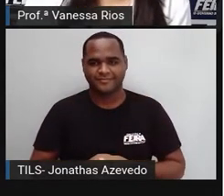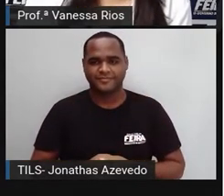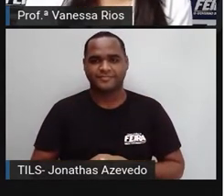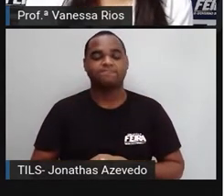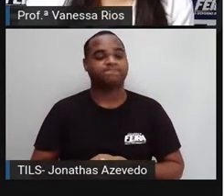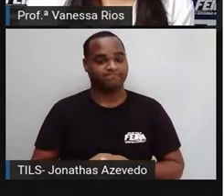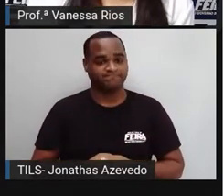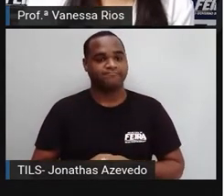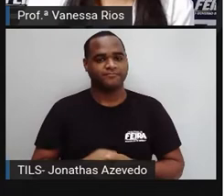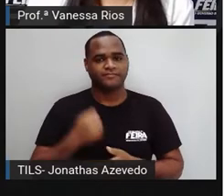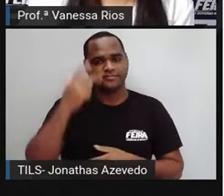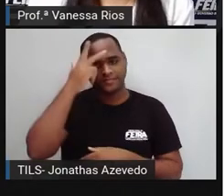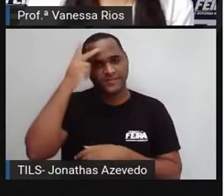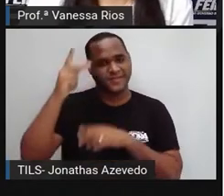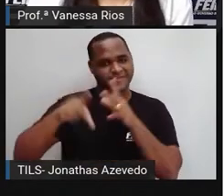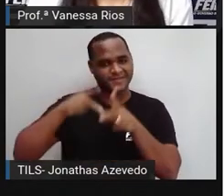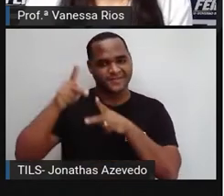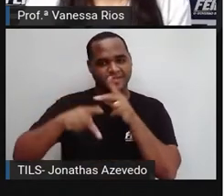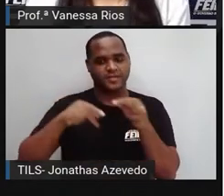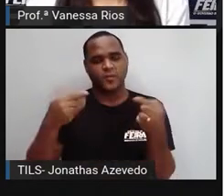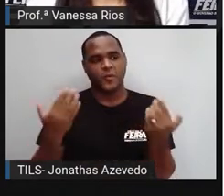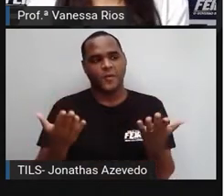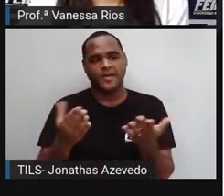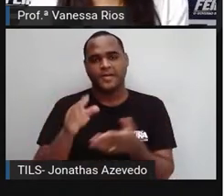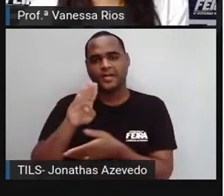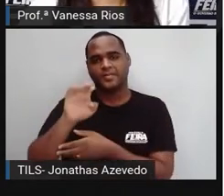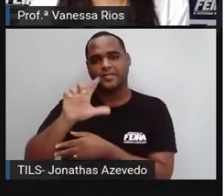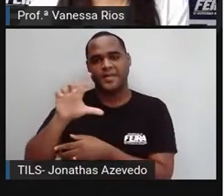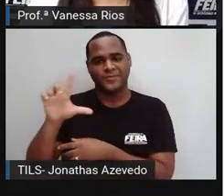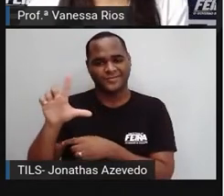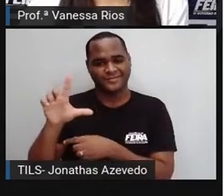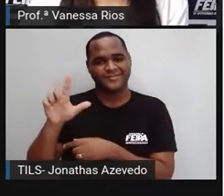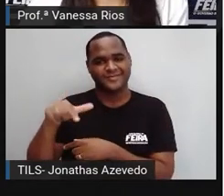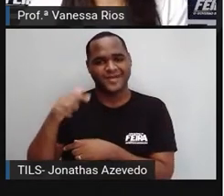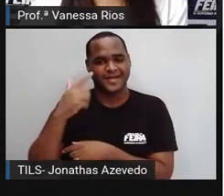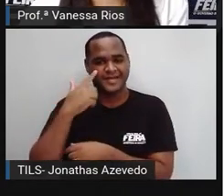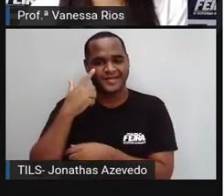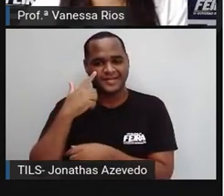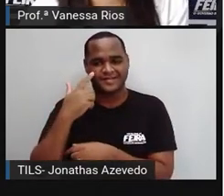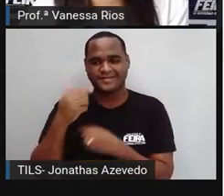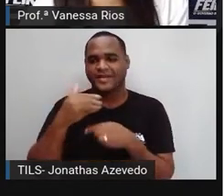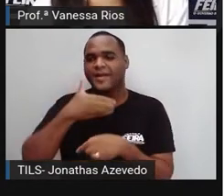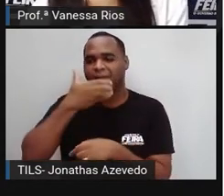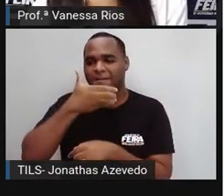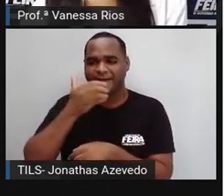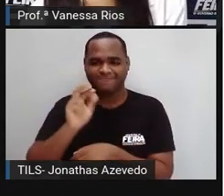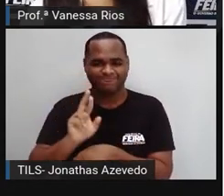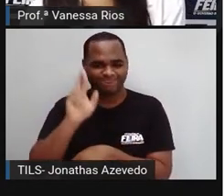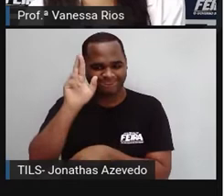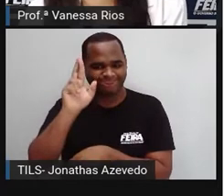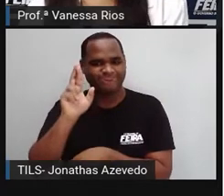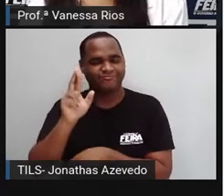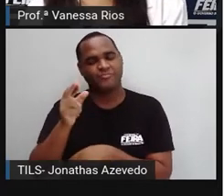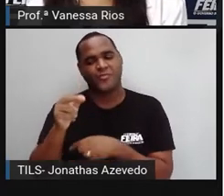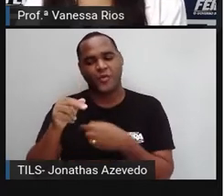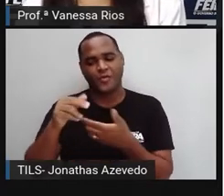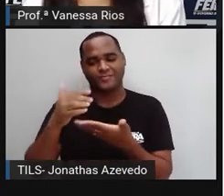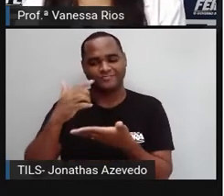Então, pessoas como Bill Gates e Steve Jobs são consideradas